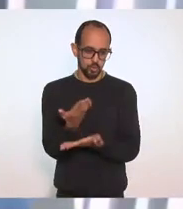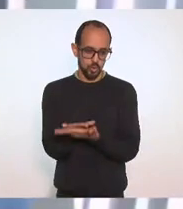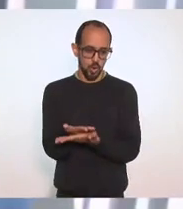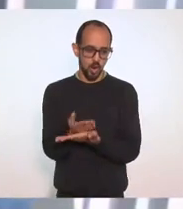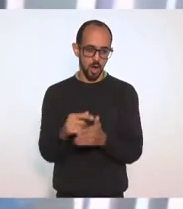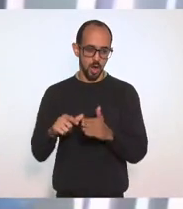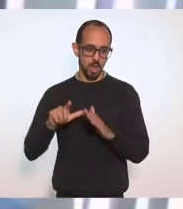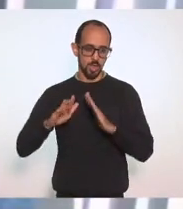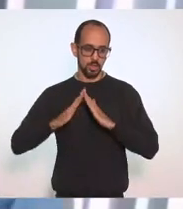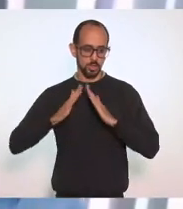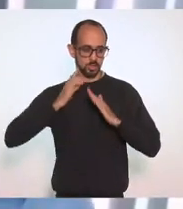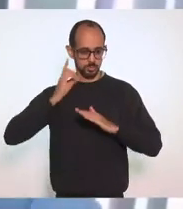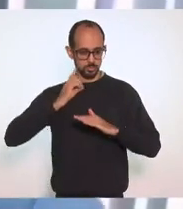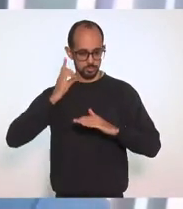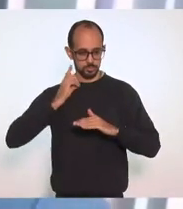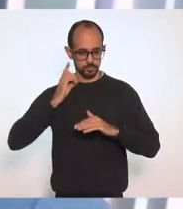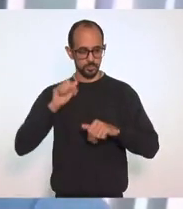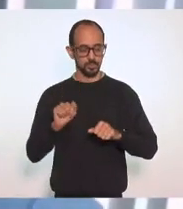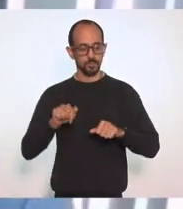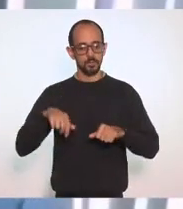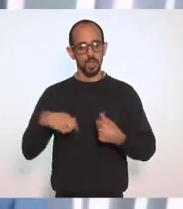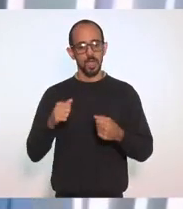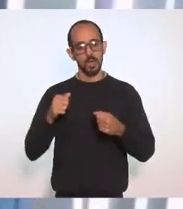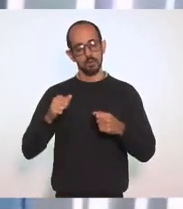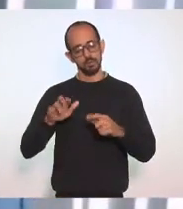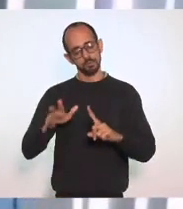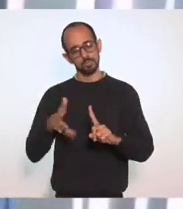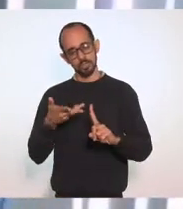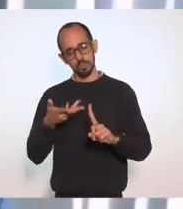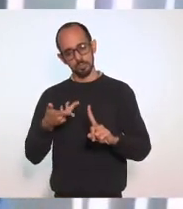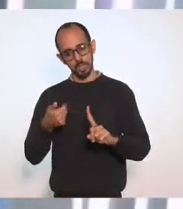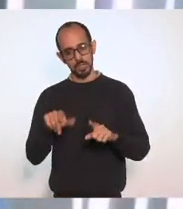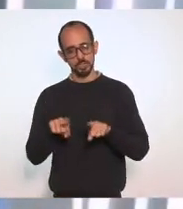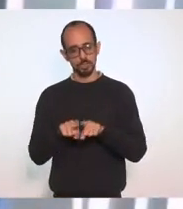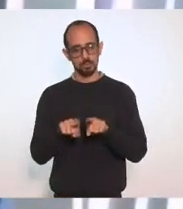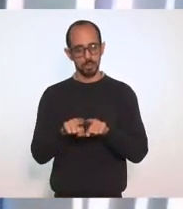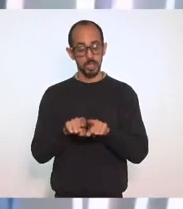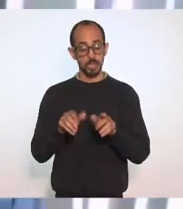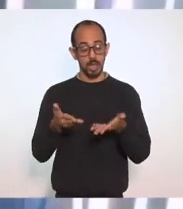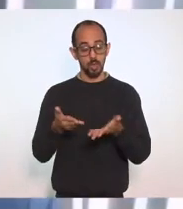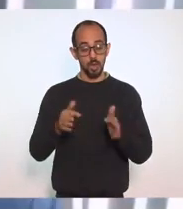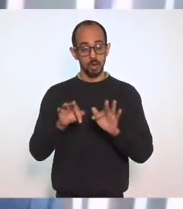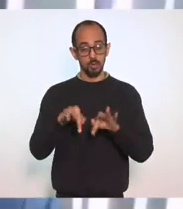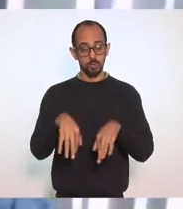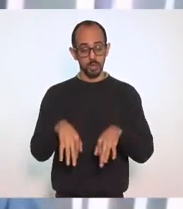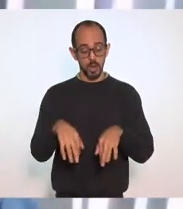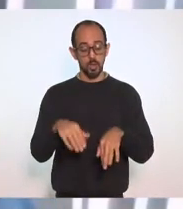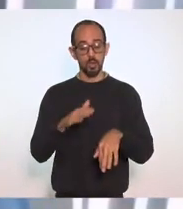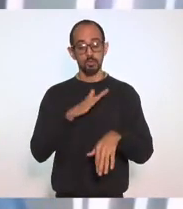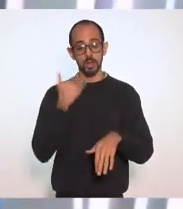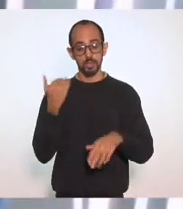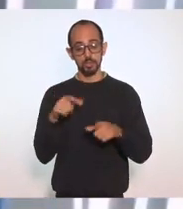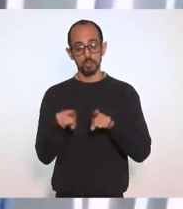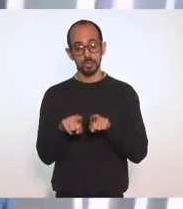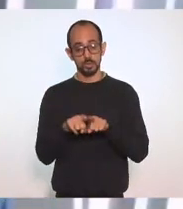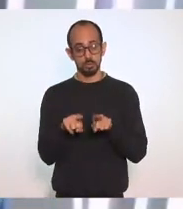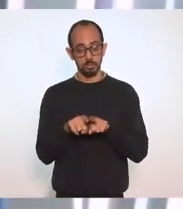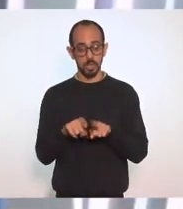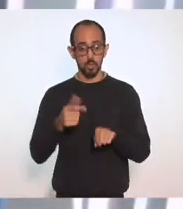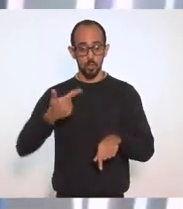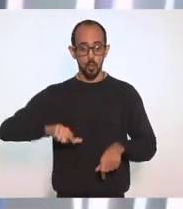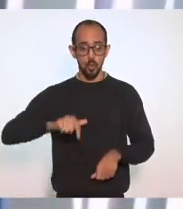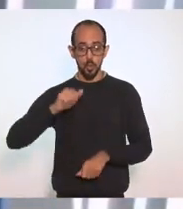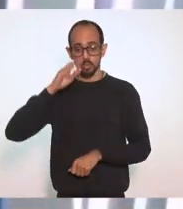homenagem do Parlamento Fluminense ao Adjonson Farias. E, por último, André, também nós perdemos recentemente um grande